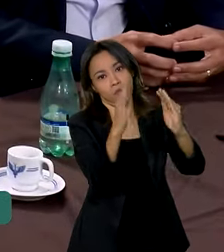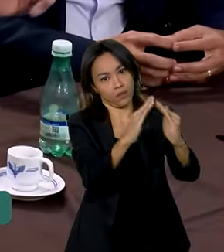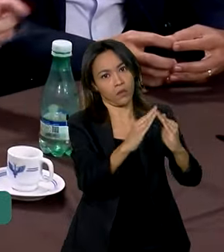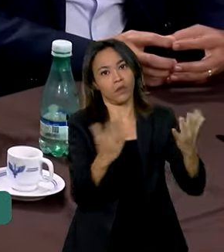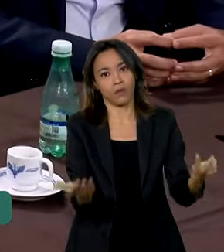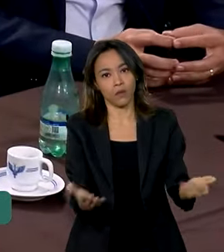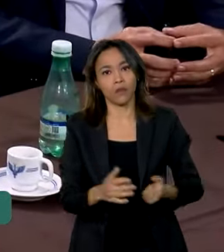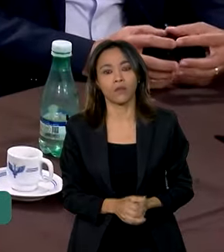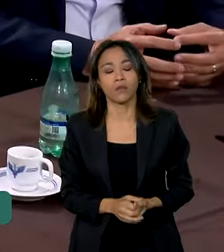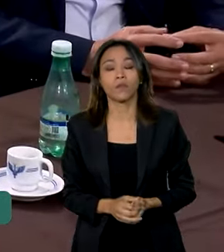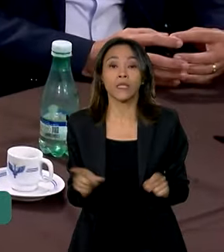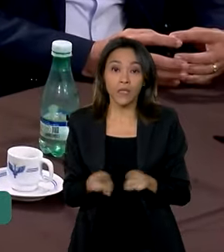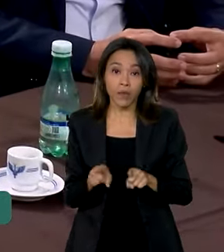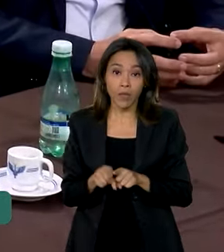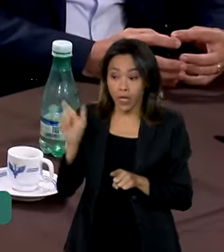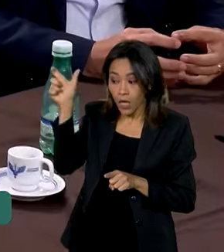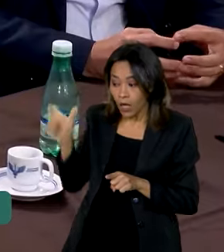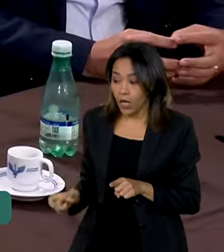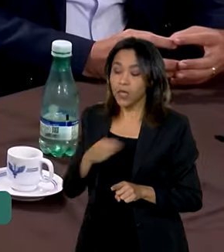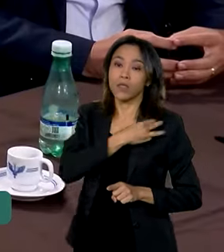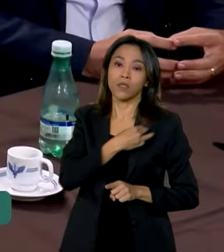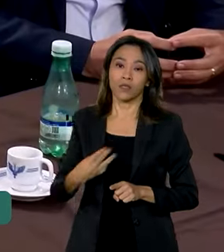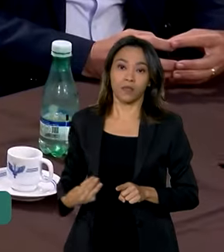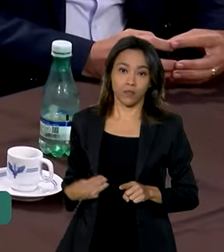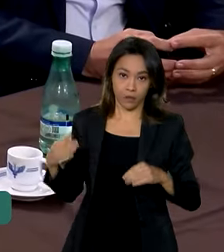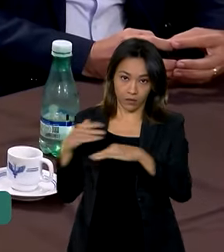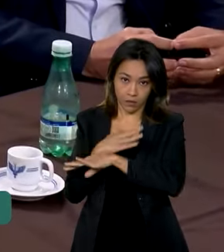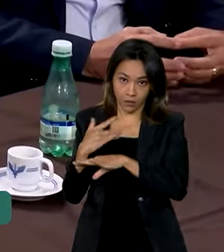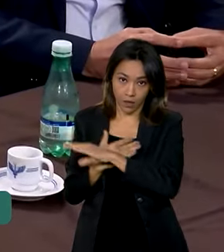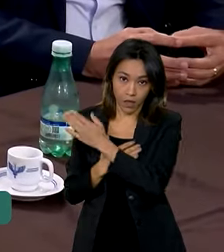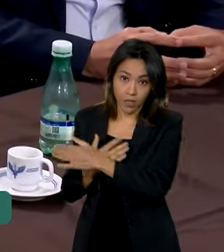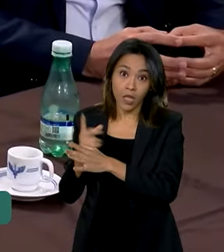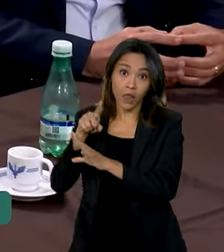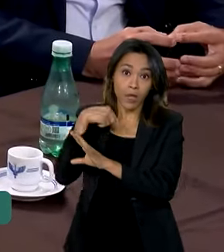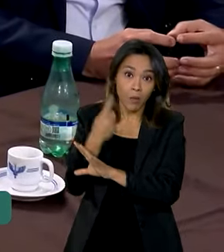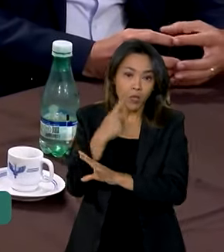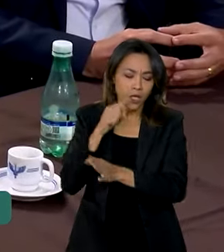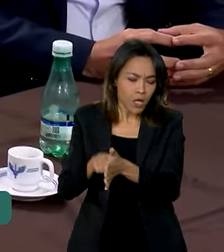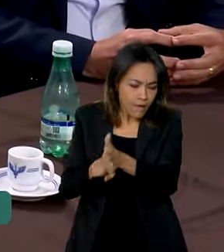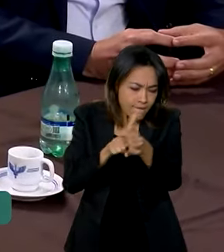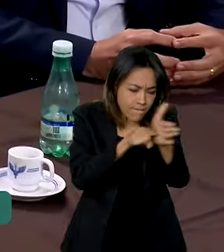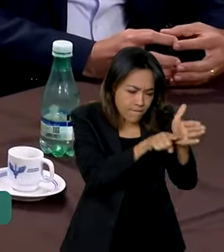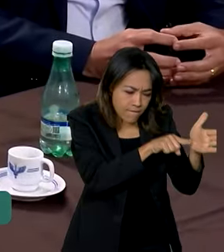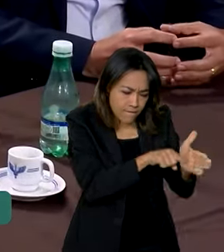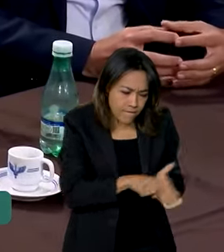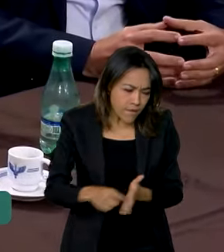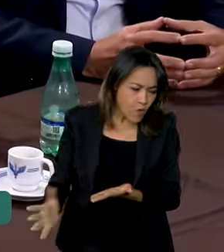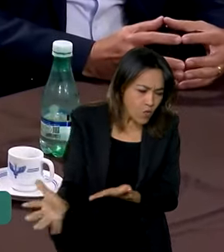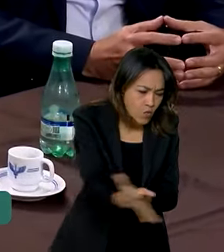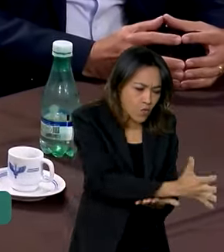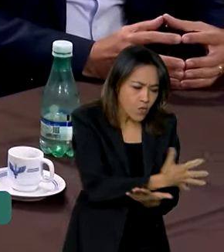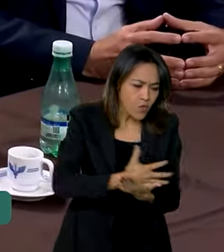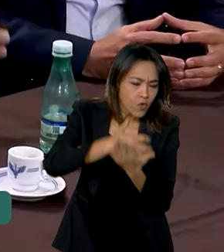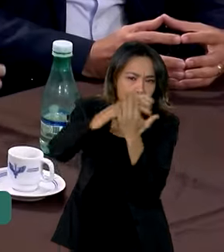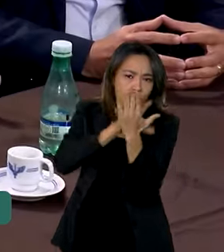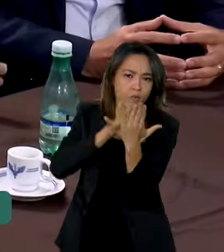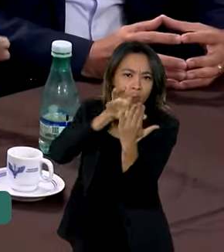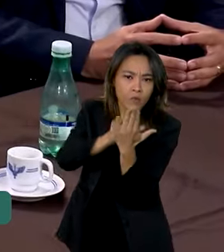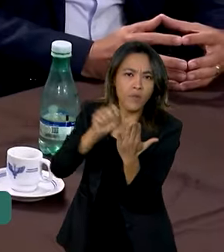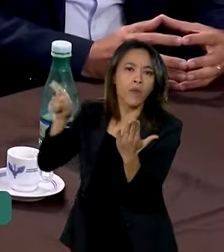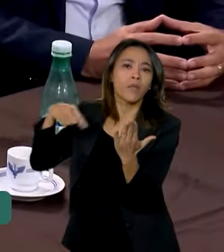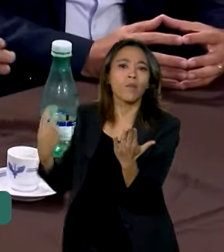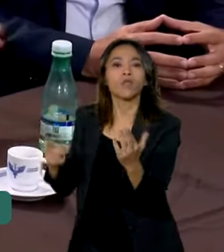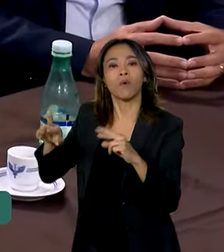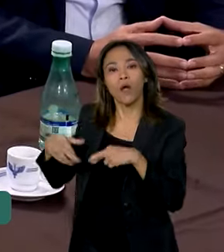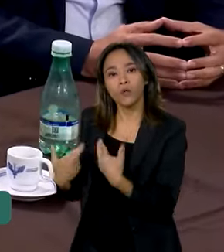O ministro da cidade, depois que tiver o levantamento feito, eu espero que haja uma reunião que pode ser em Porto